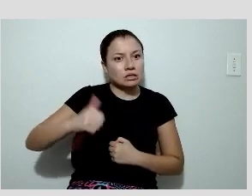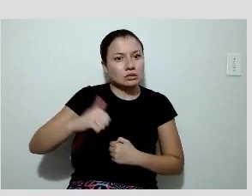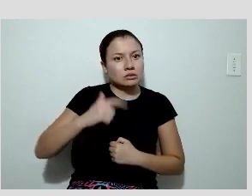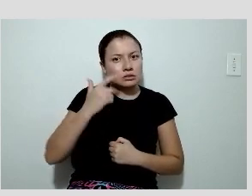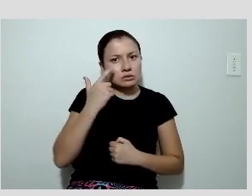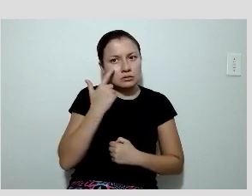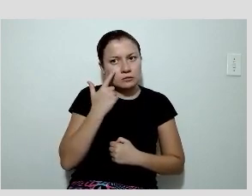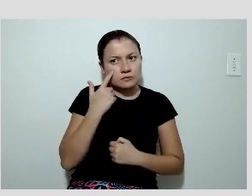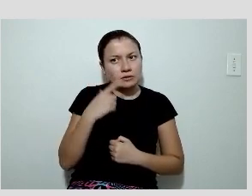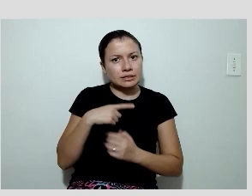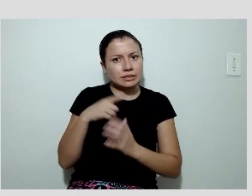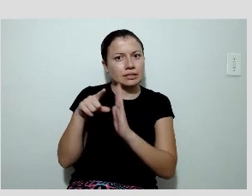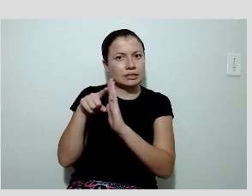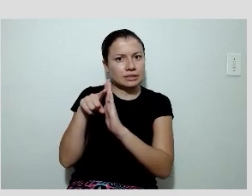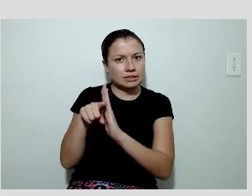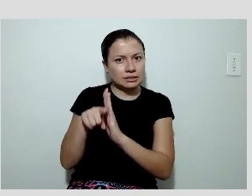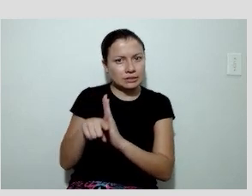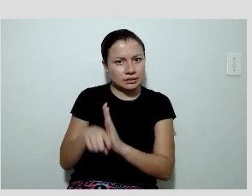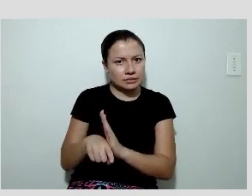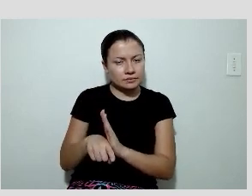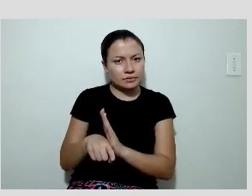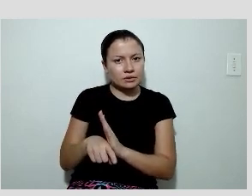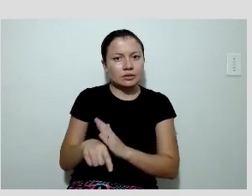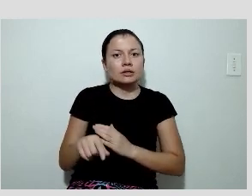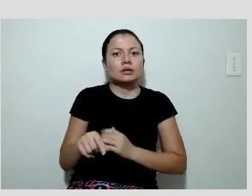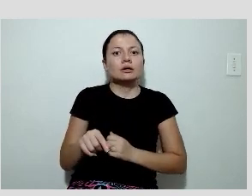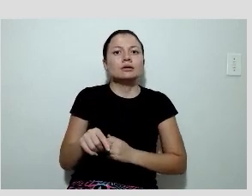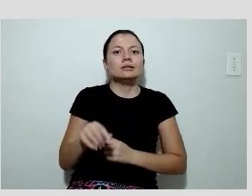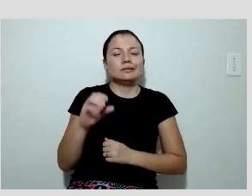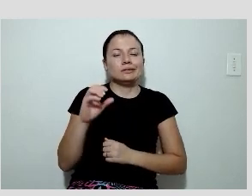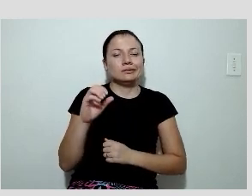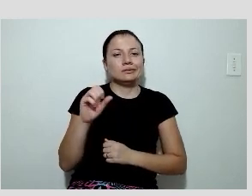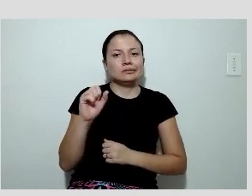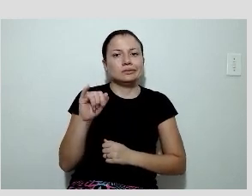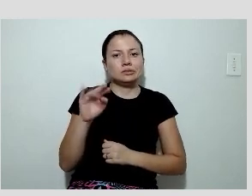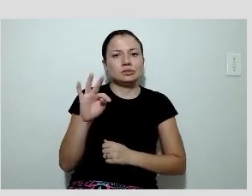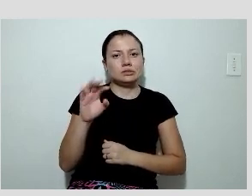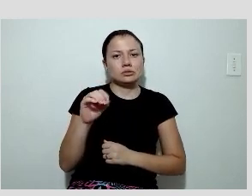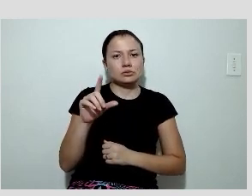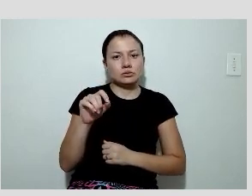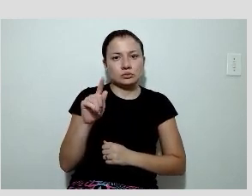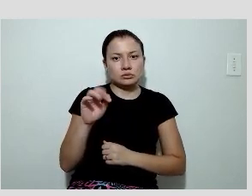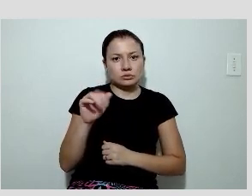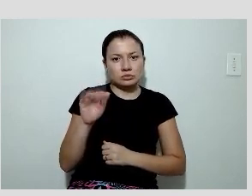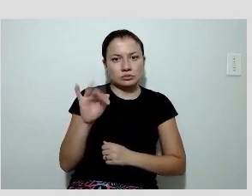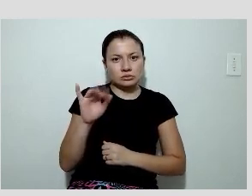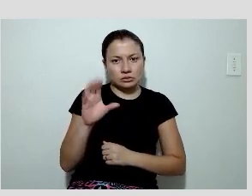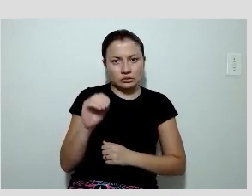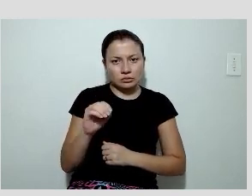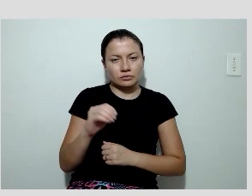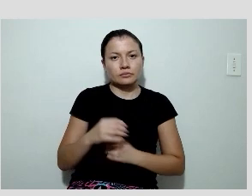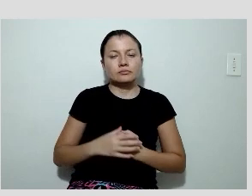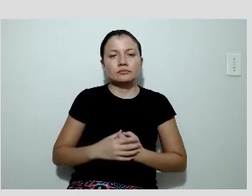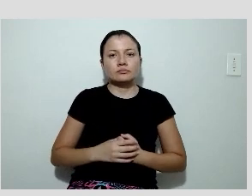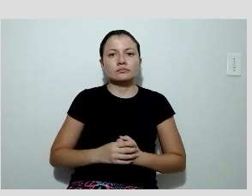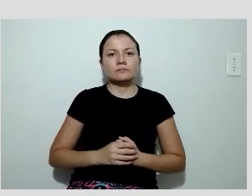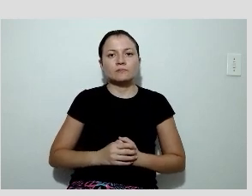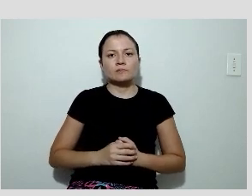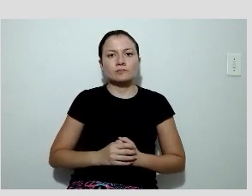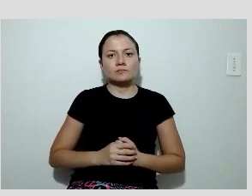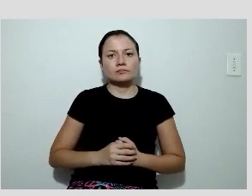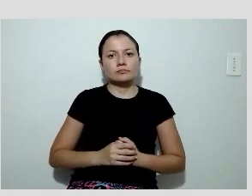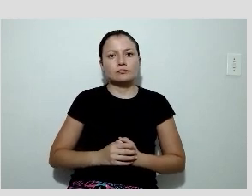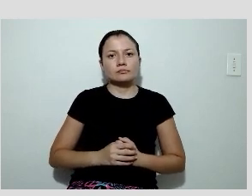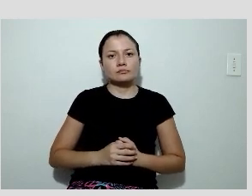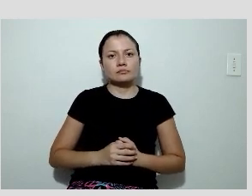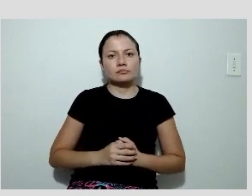exame cintilográfico no passado, que foi negativo para a isquemia. Acho que